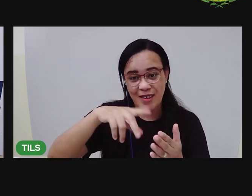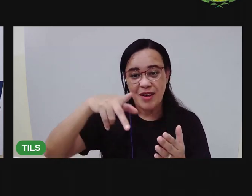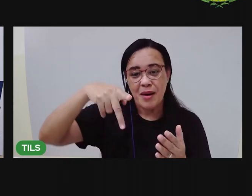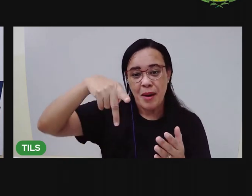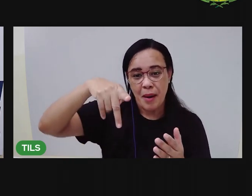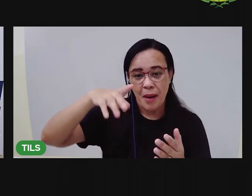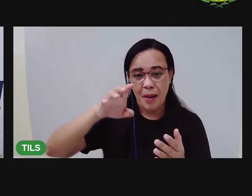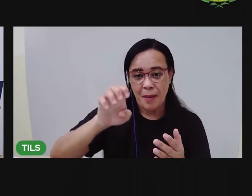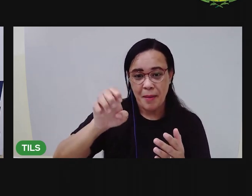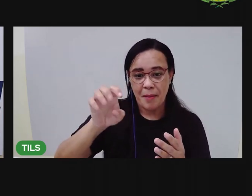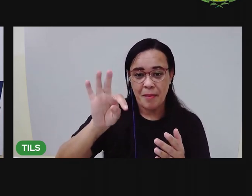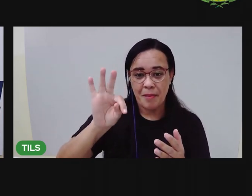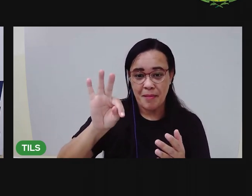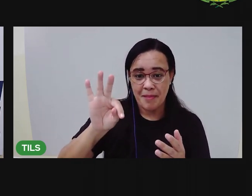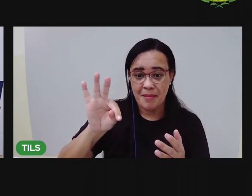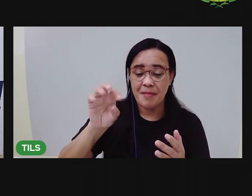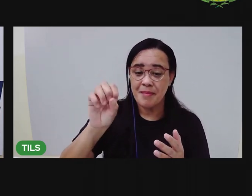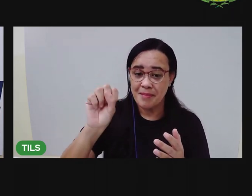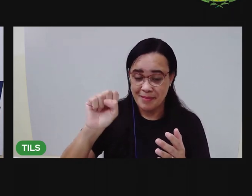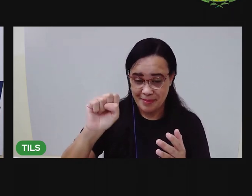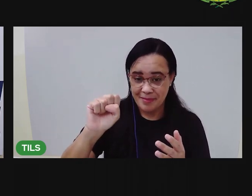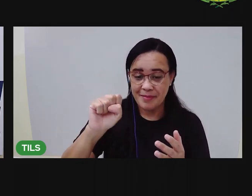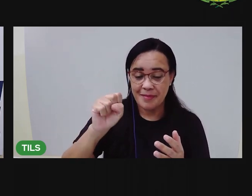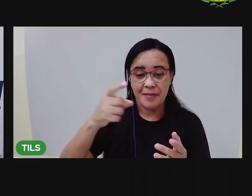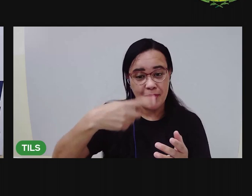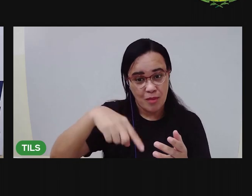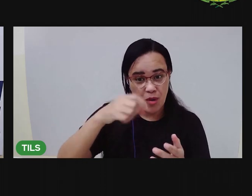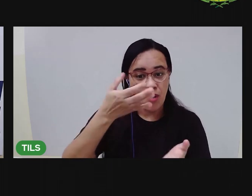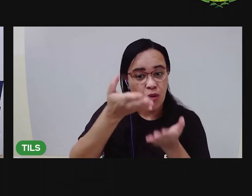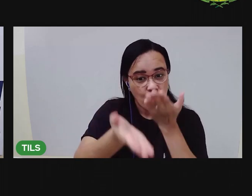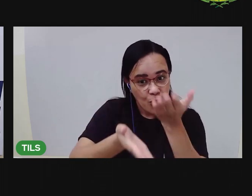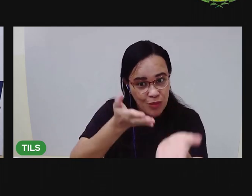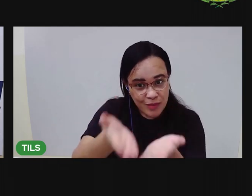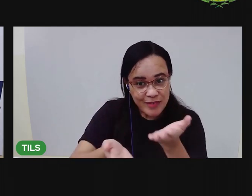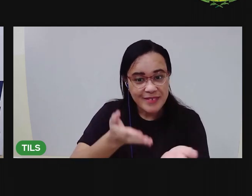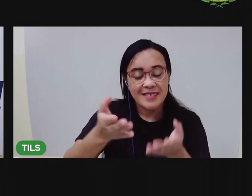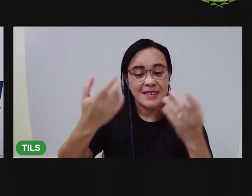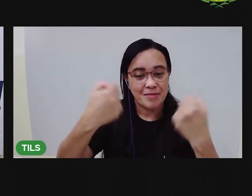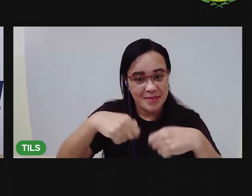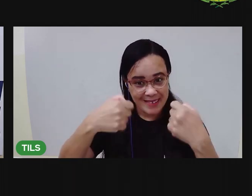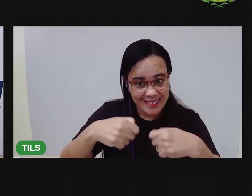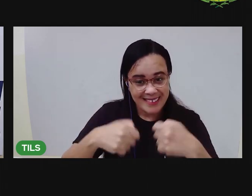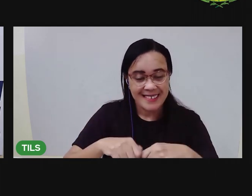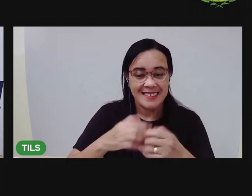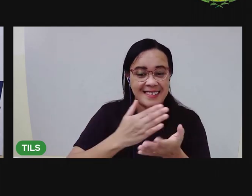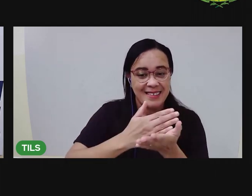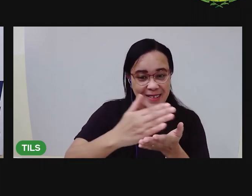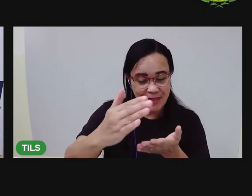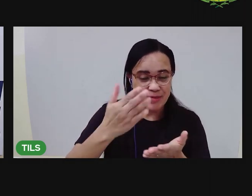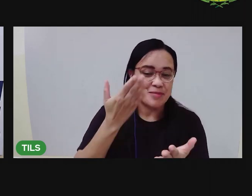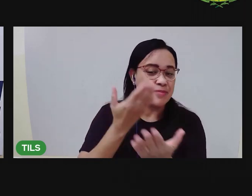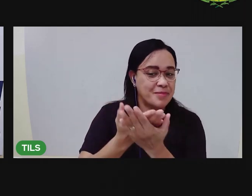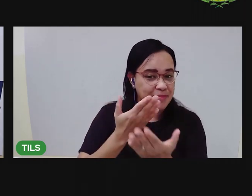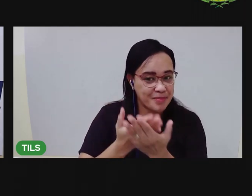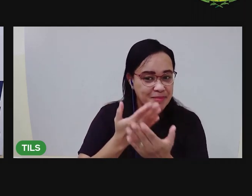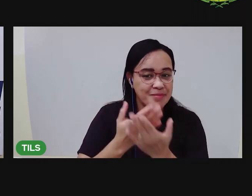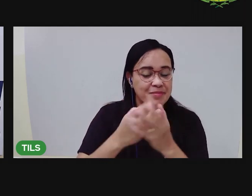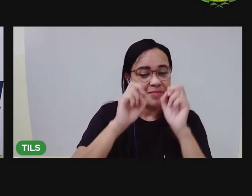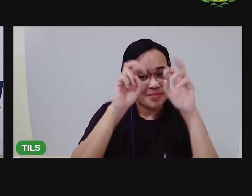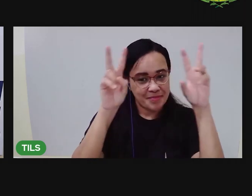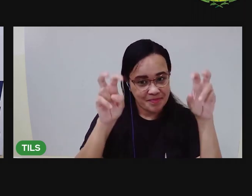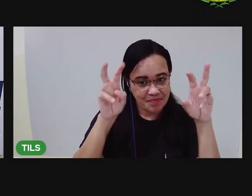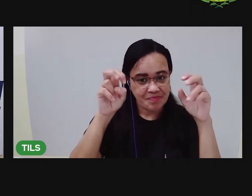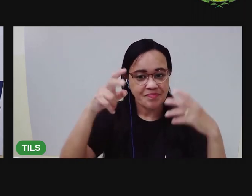ter com esses animais. Eu já começo a nossa aula falando desse assunto. Antes, eu vou